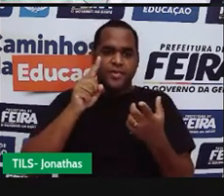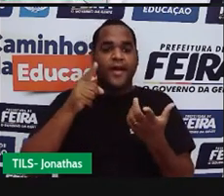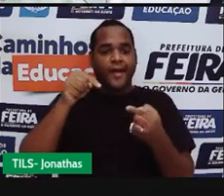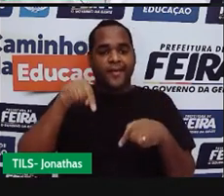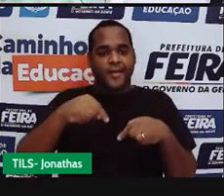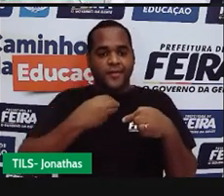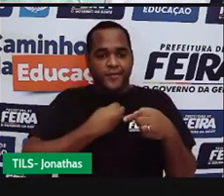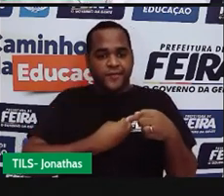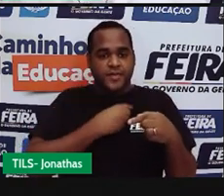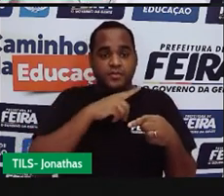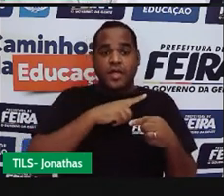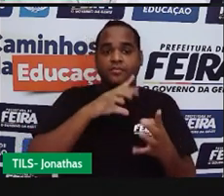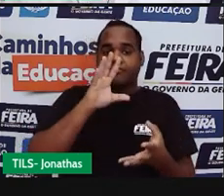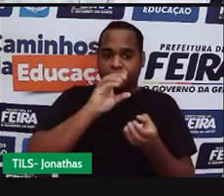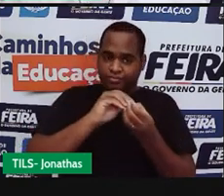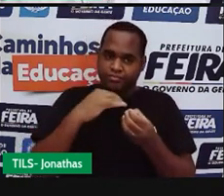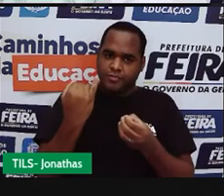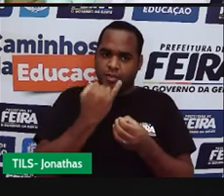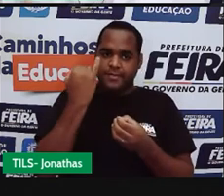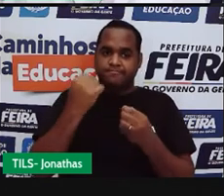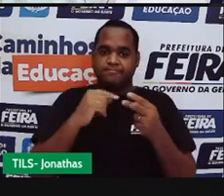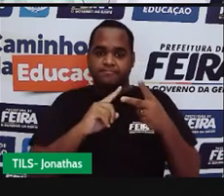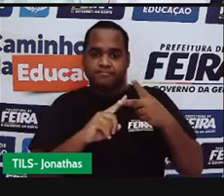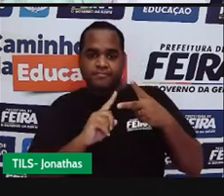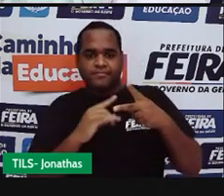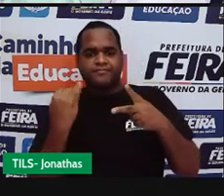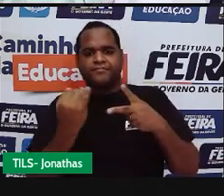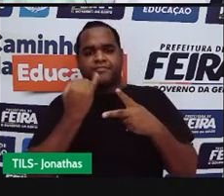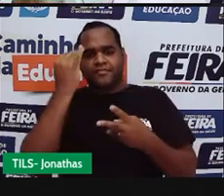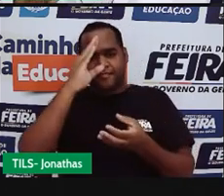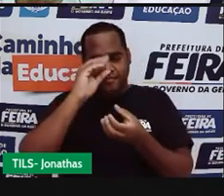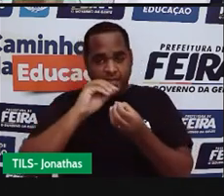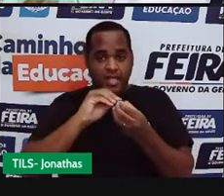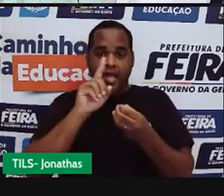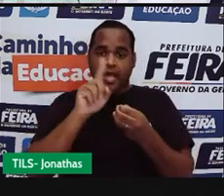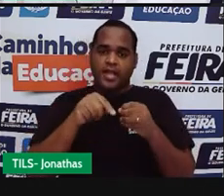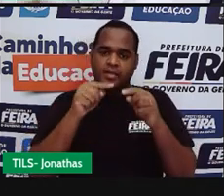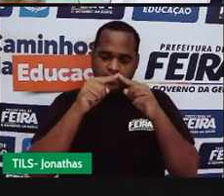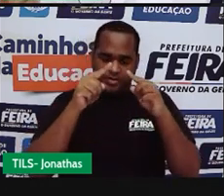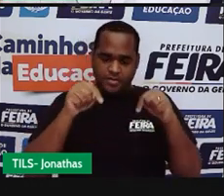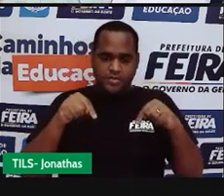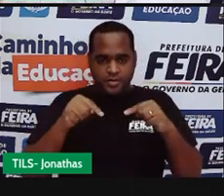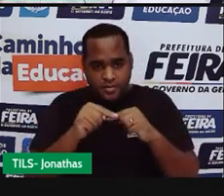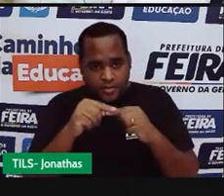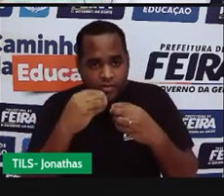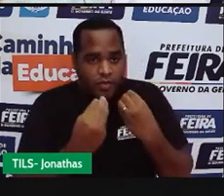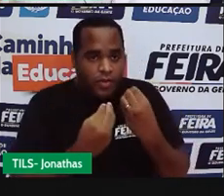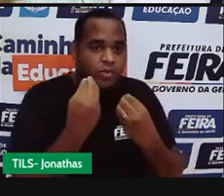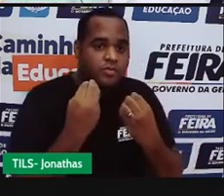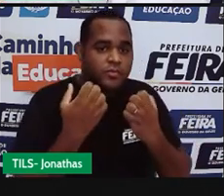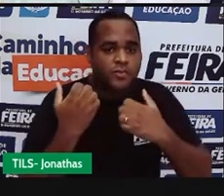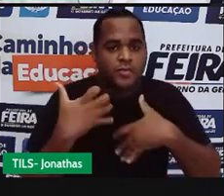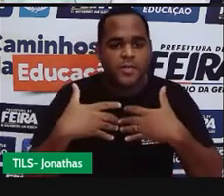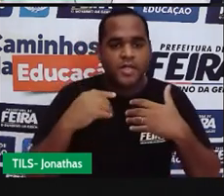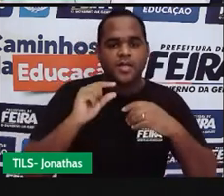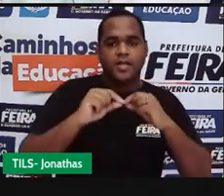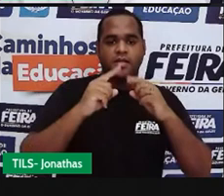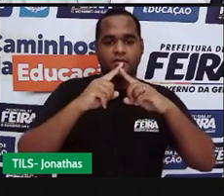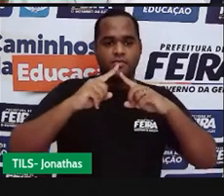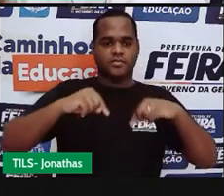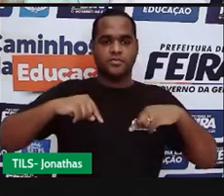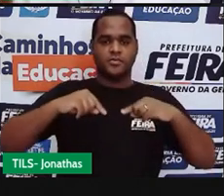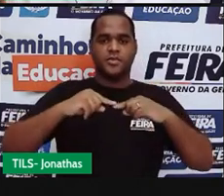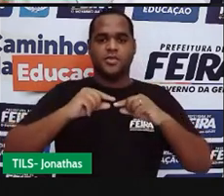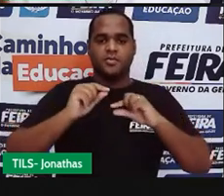reconhecer e entender a condição que faz com que um triângulo exista.